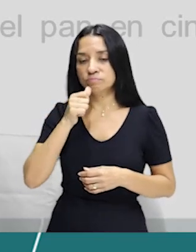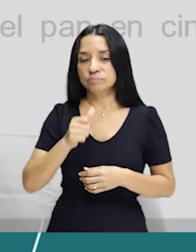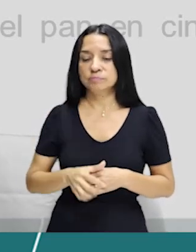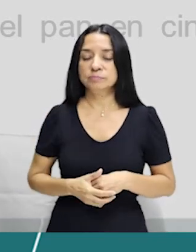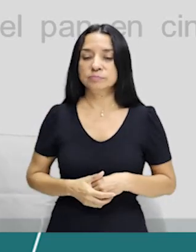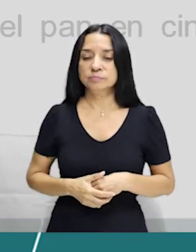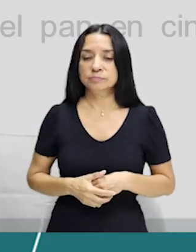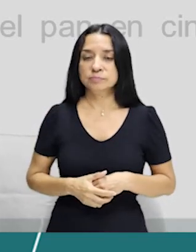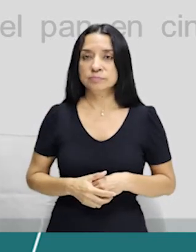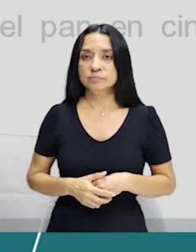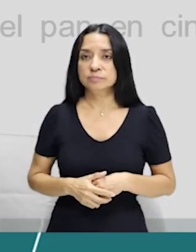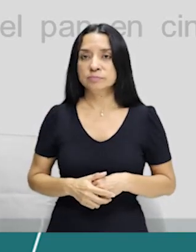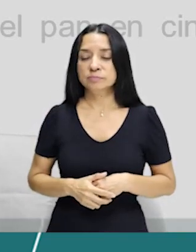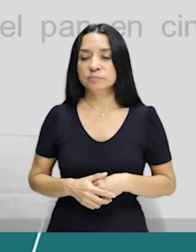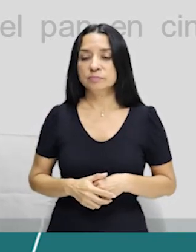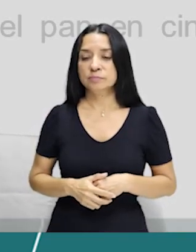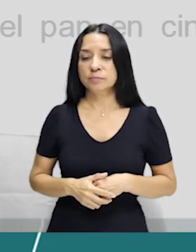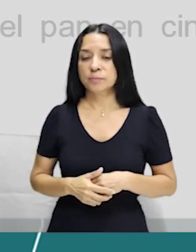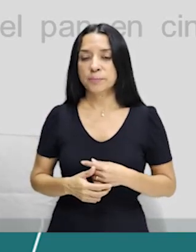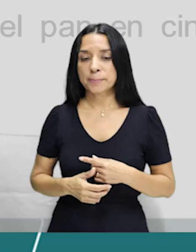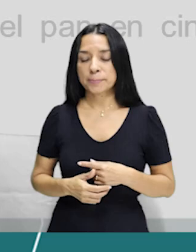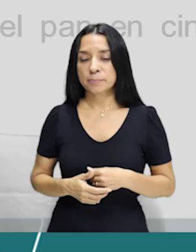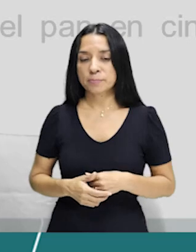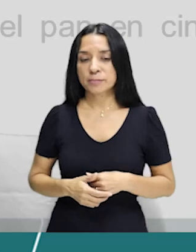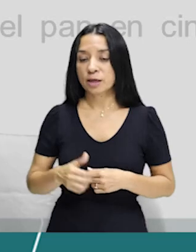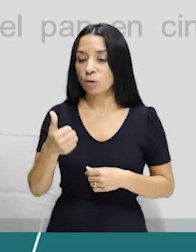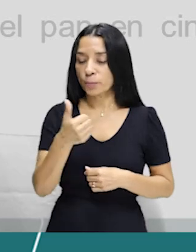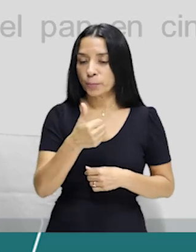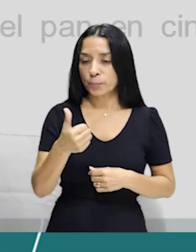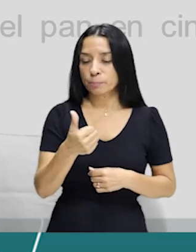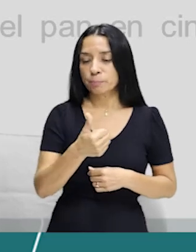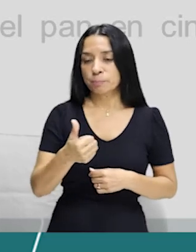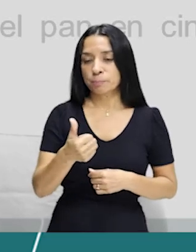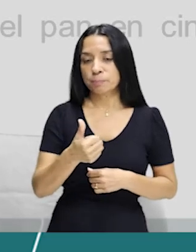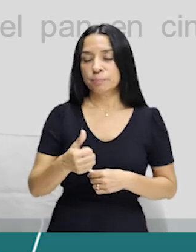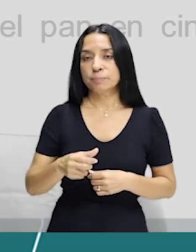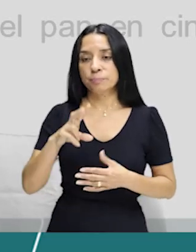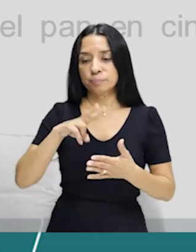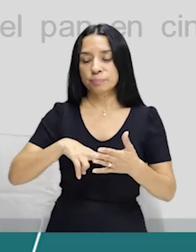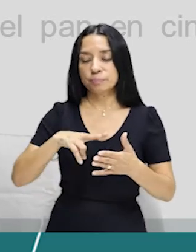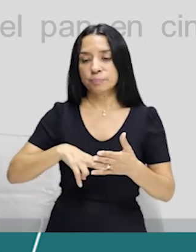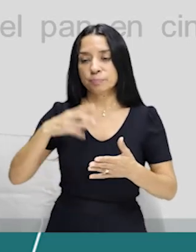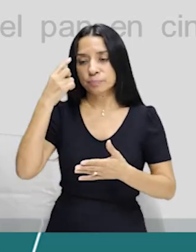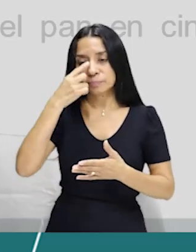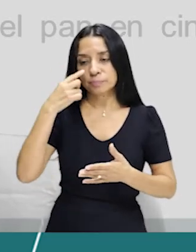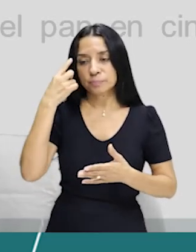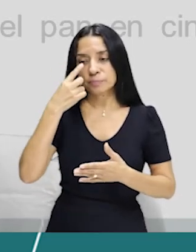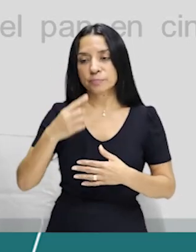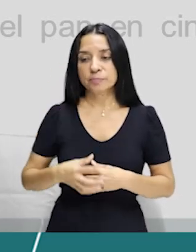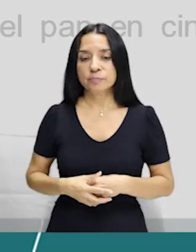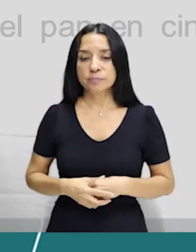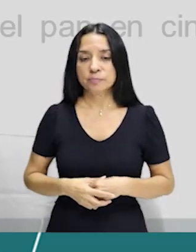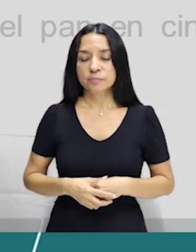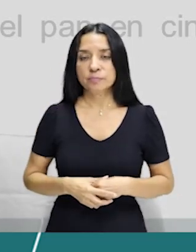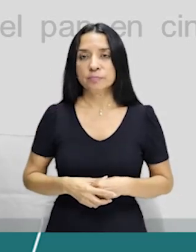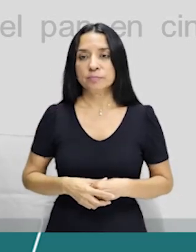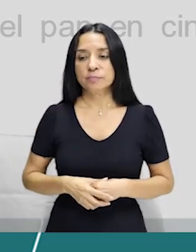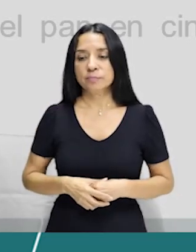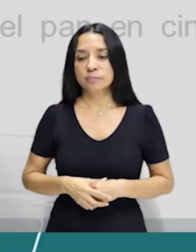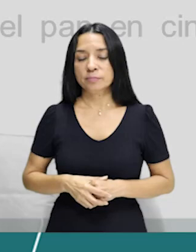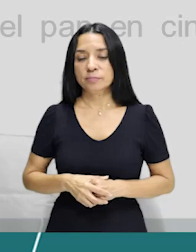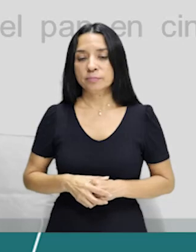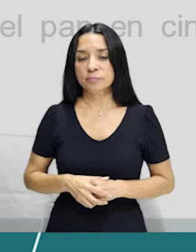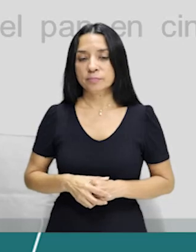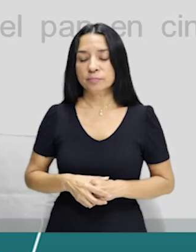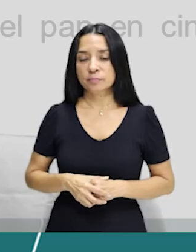Carmen, novamente, a Carmen por aqui. Dividir, é o meu verbo, el pan en cinco